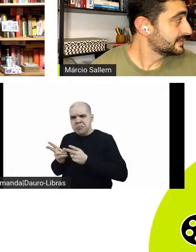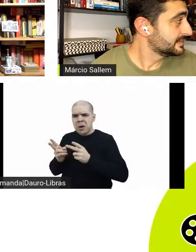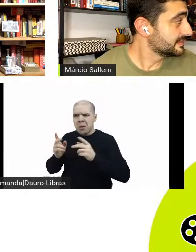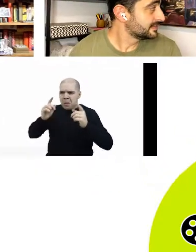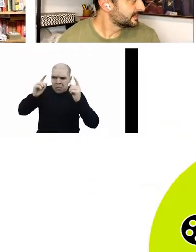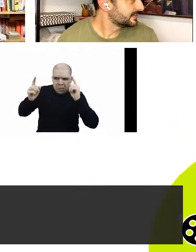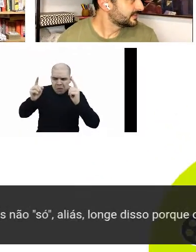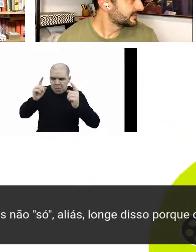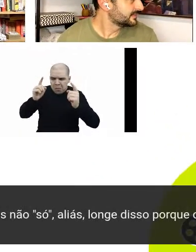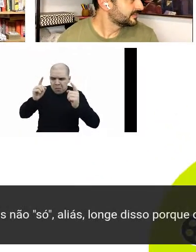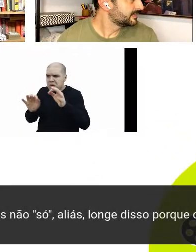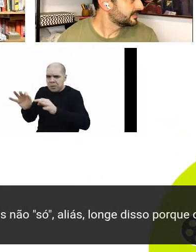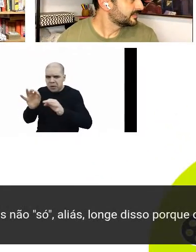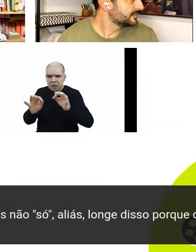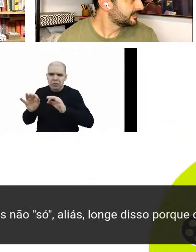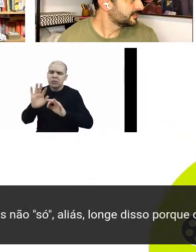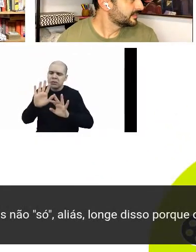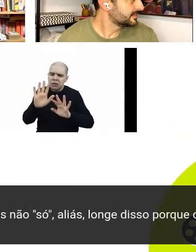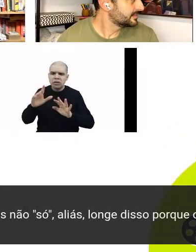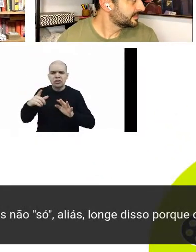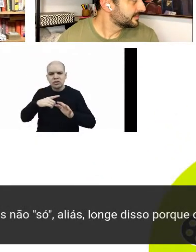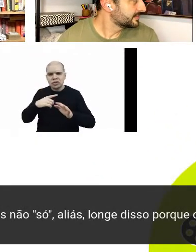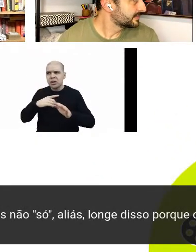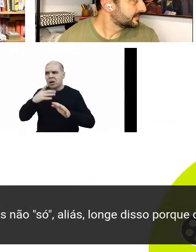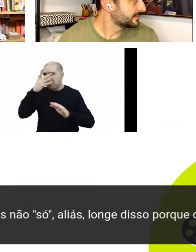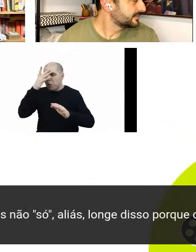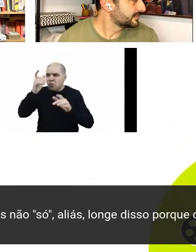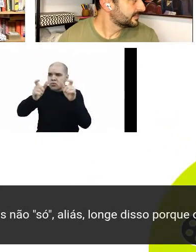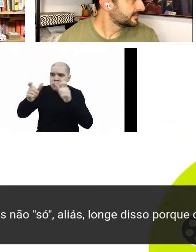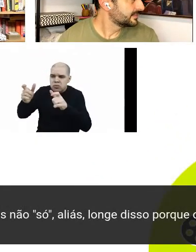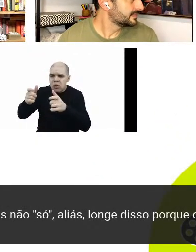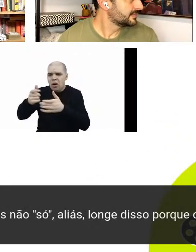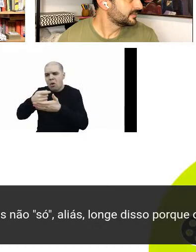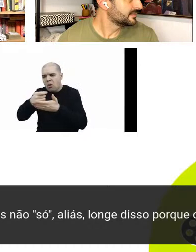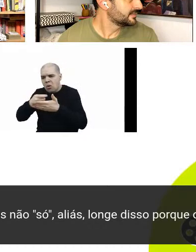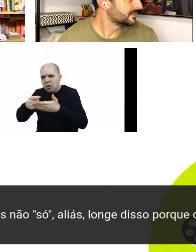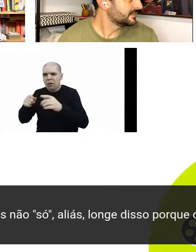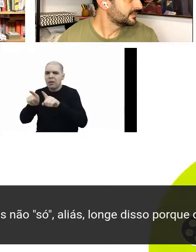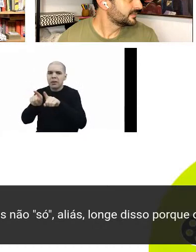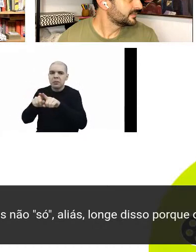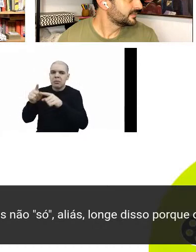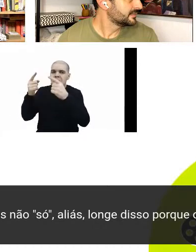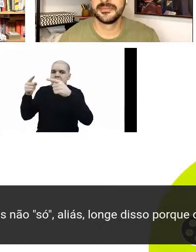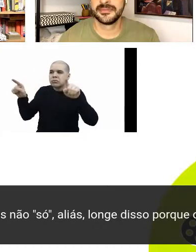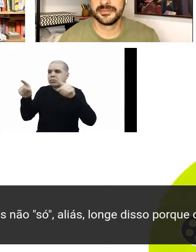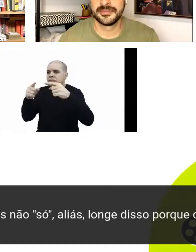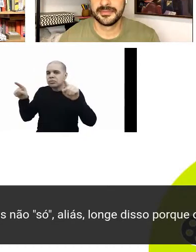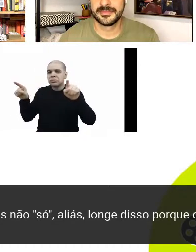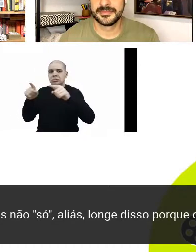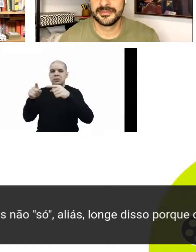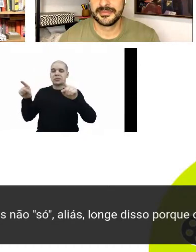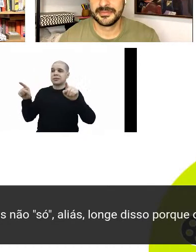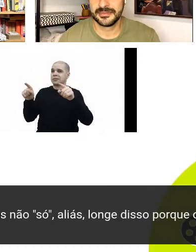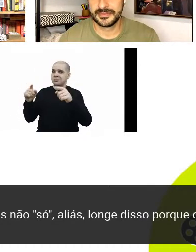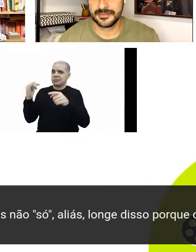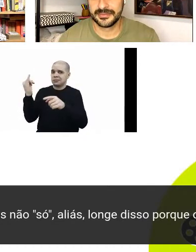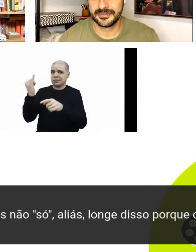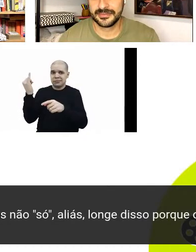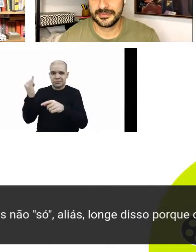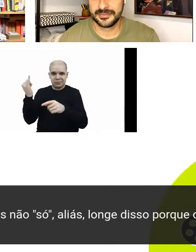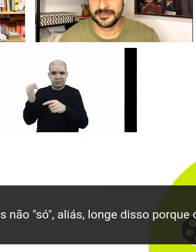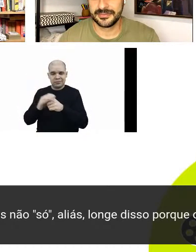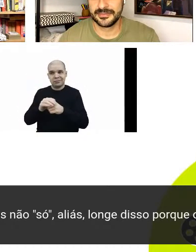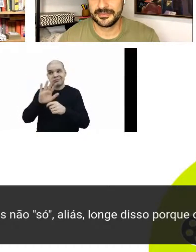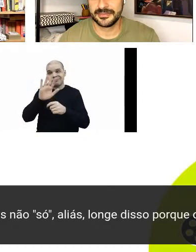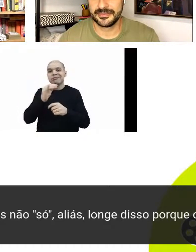o roteiro, não só a fotografia, mas a trilha sonora que é muito importante, né, como você não, imagina uma trilha sonora